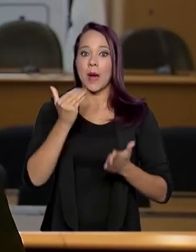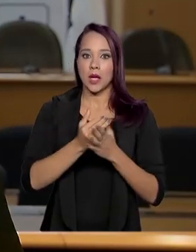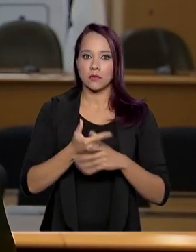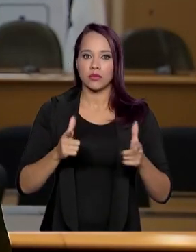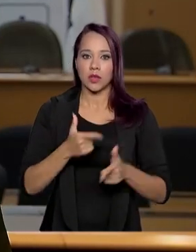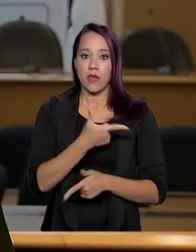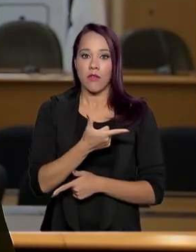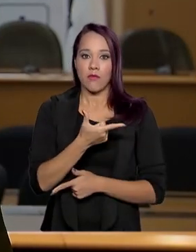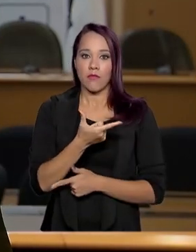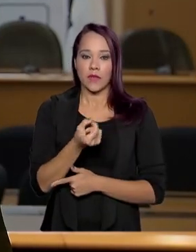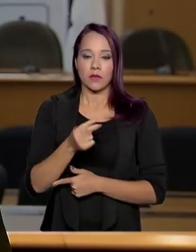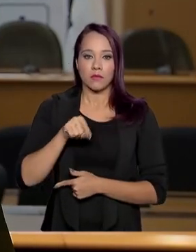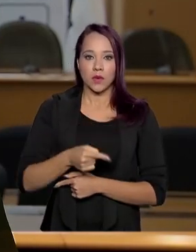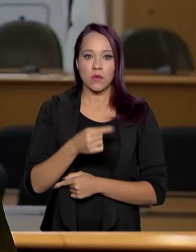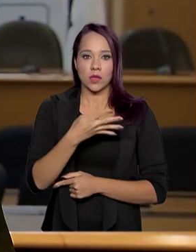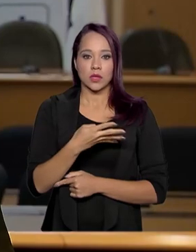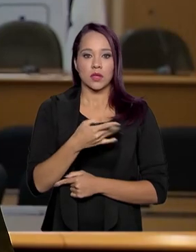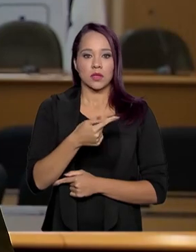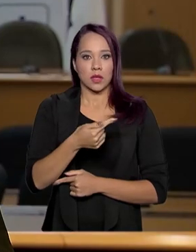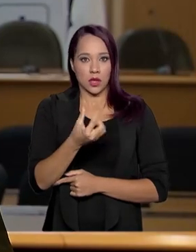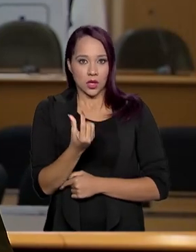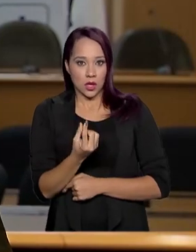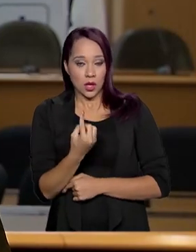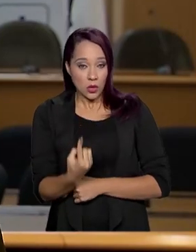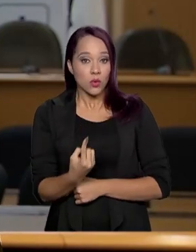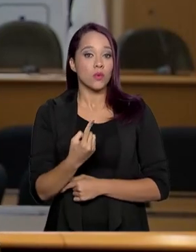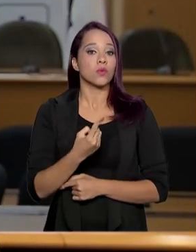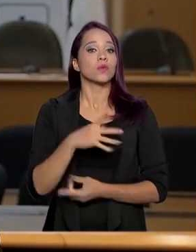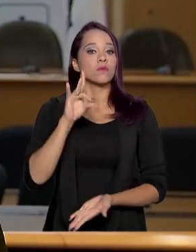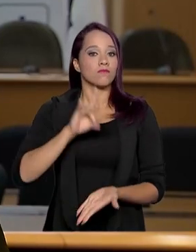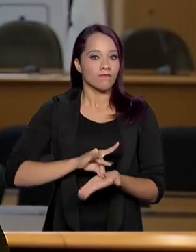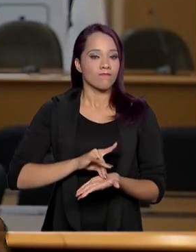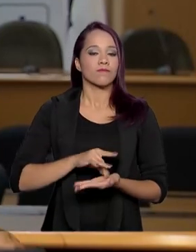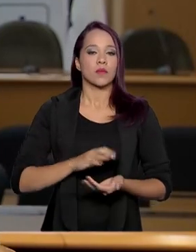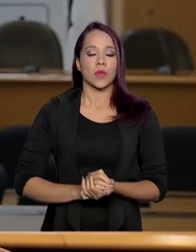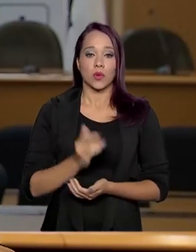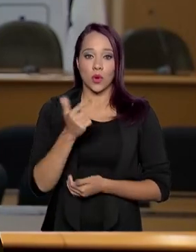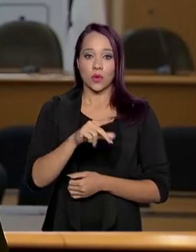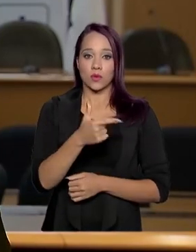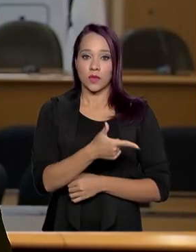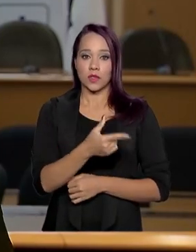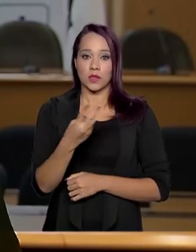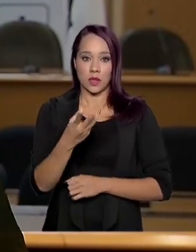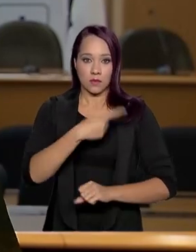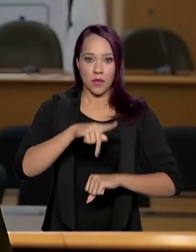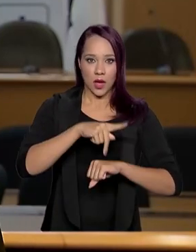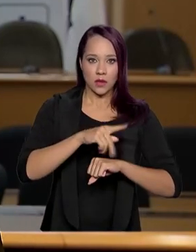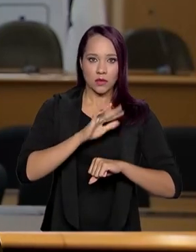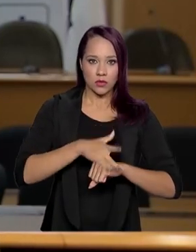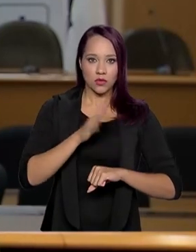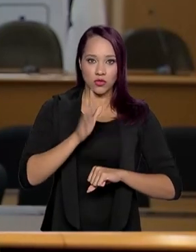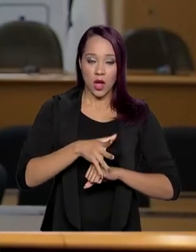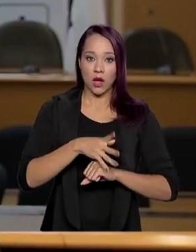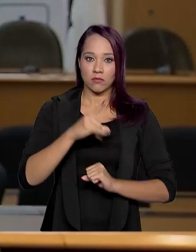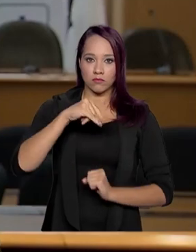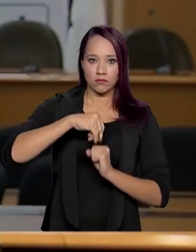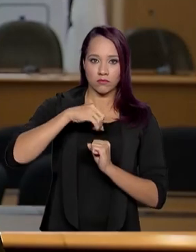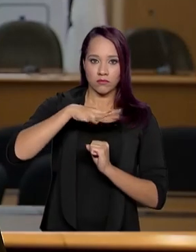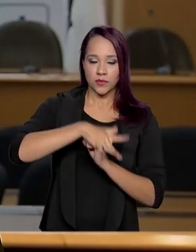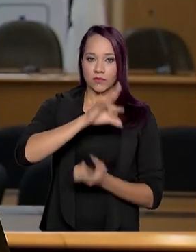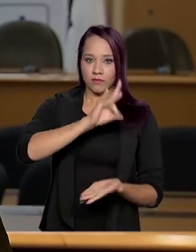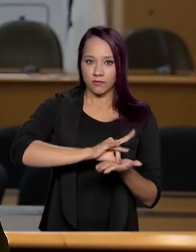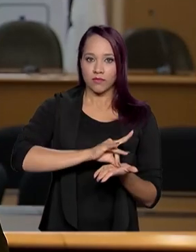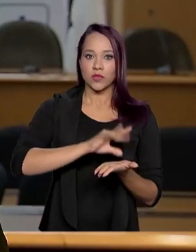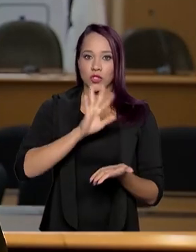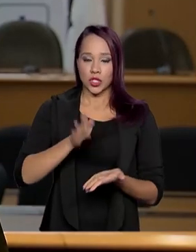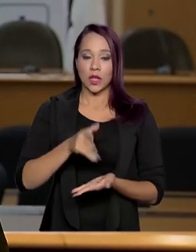20.471 casos confirmados. Nos outros 23 países do mundo que já tem casos confirmados do coronavírus,